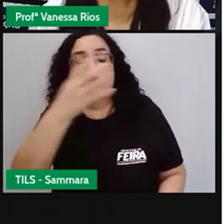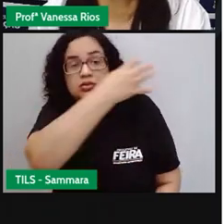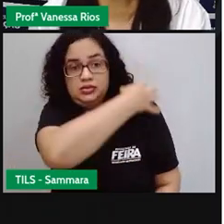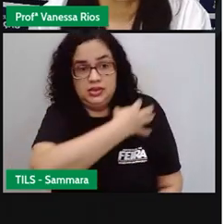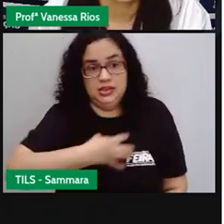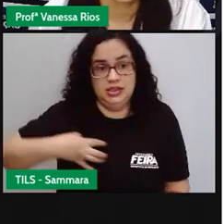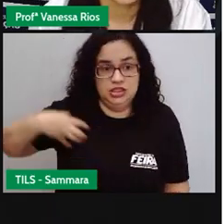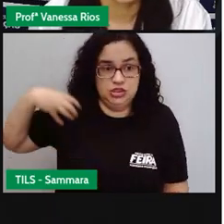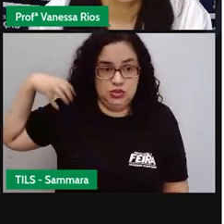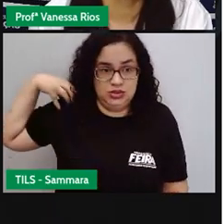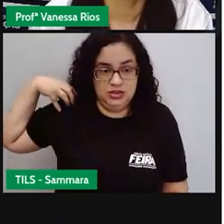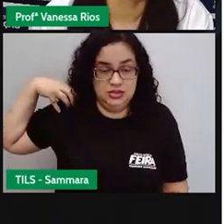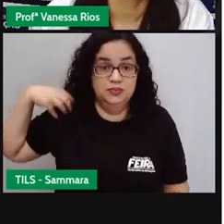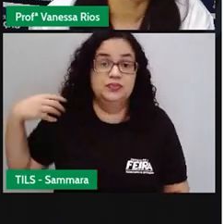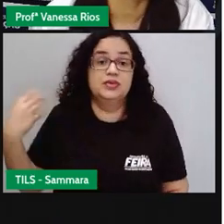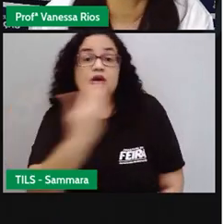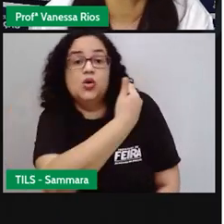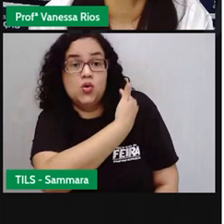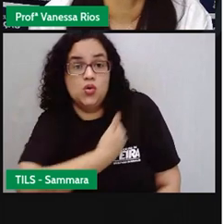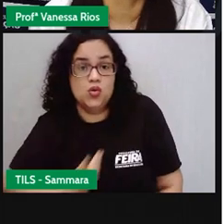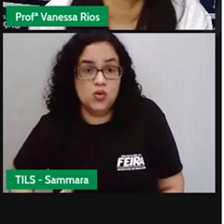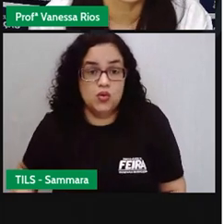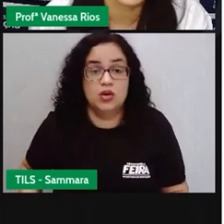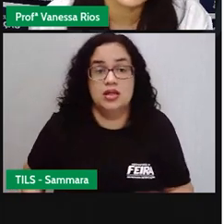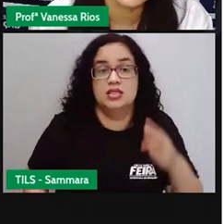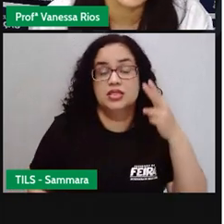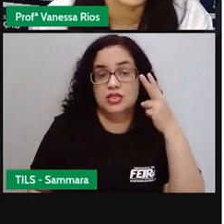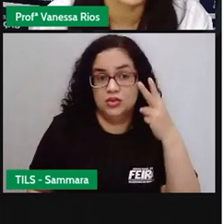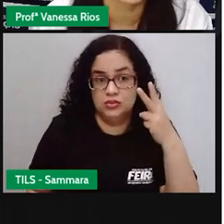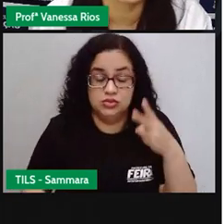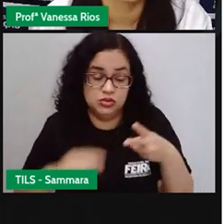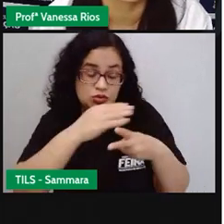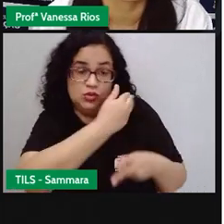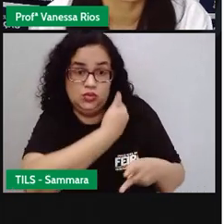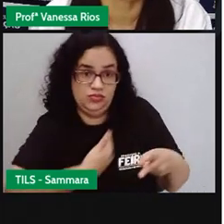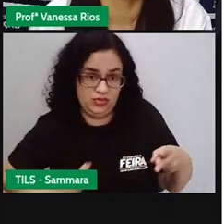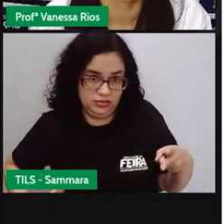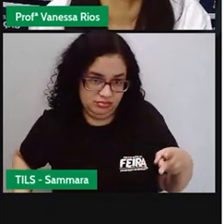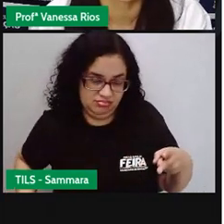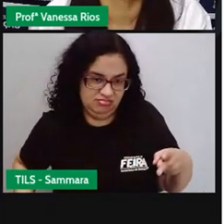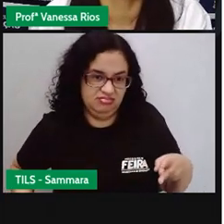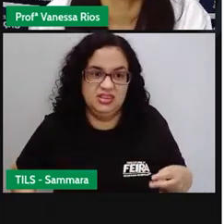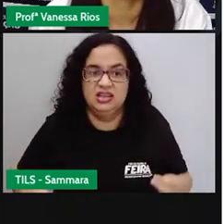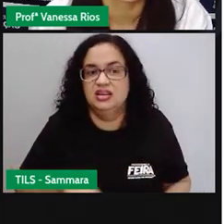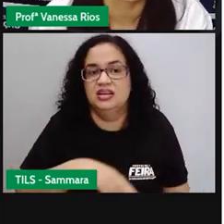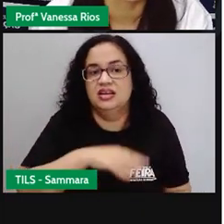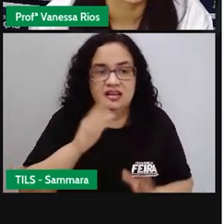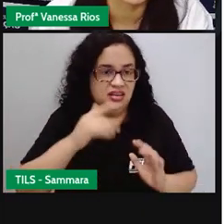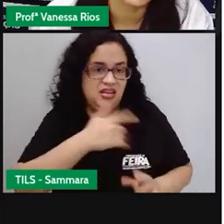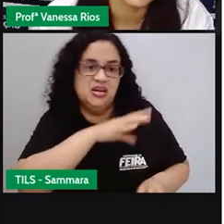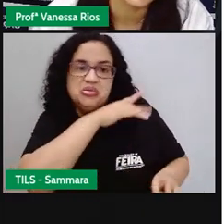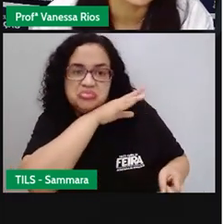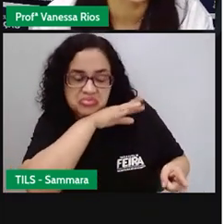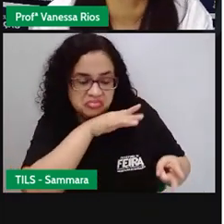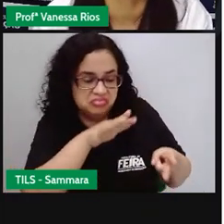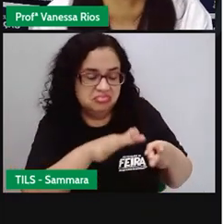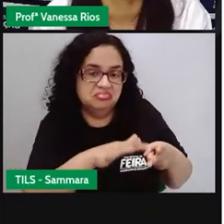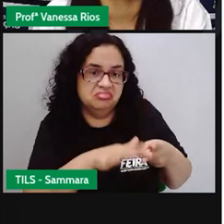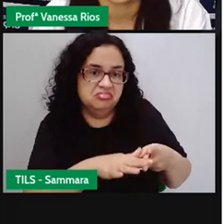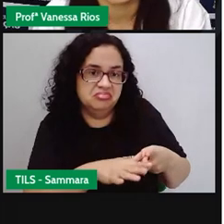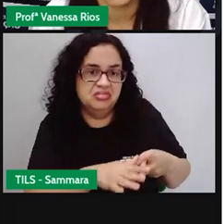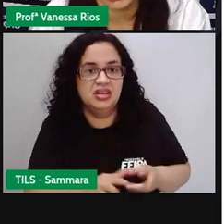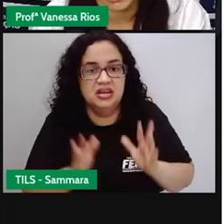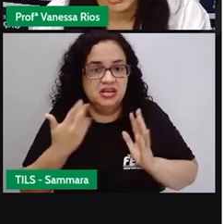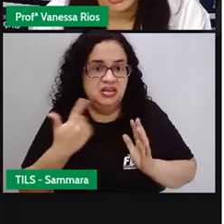Aristóteles cita aí as formas de governo, ele cita dois tipos de governo. Os governos que ele considera puro e os